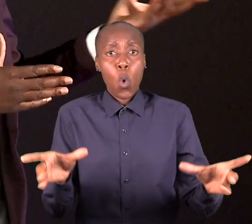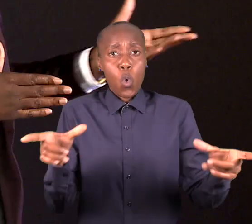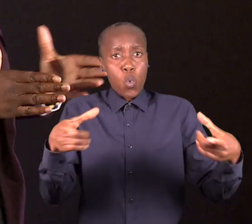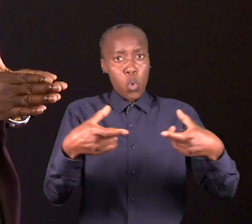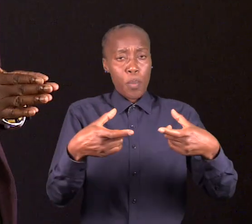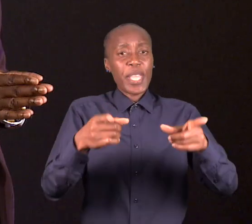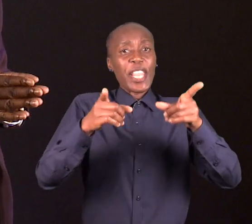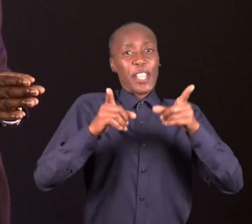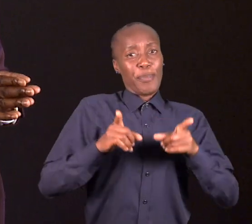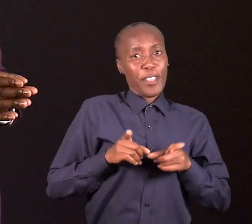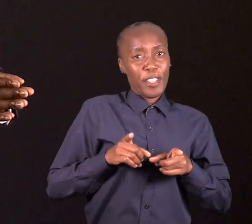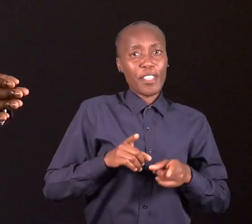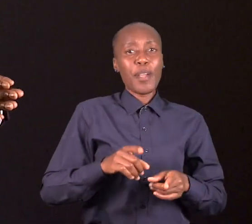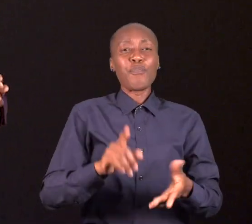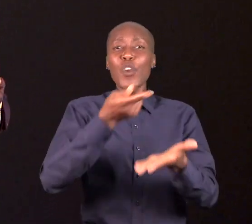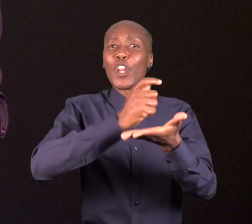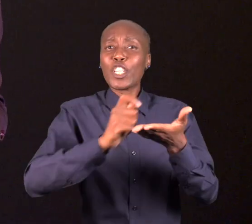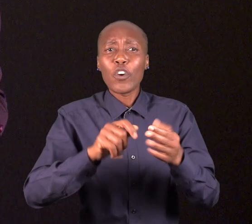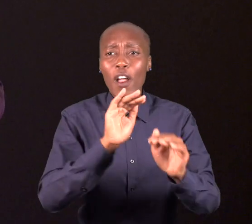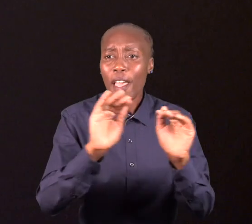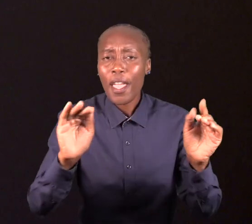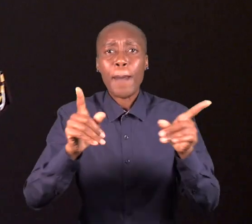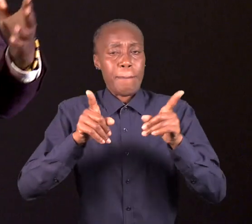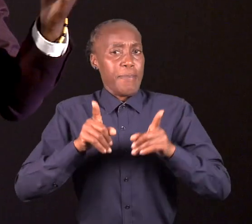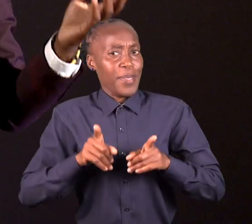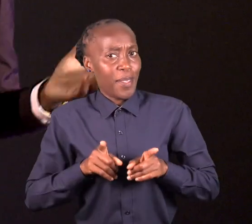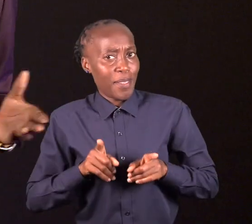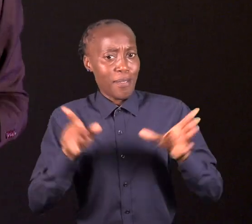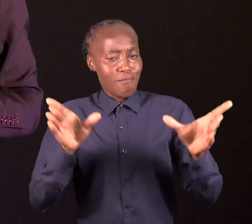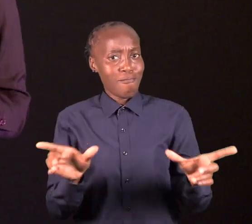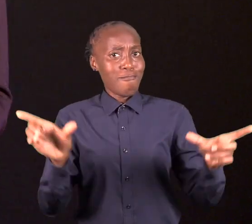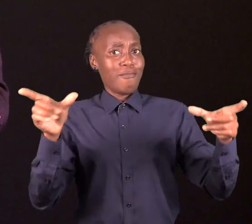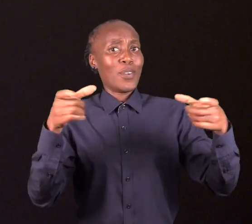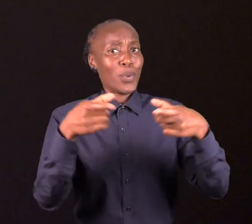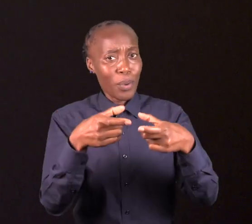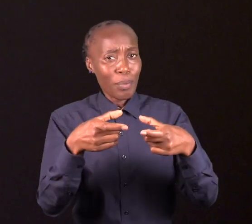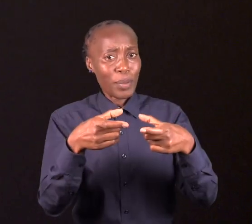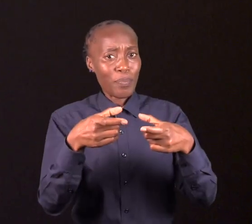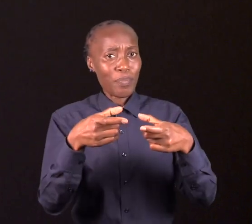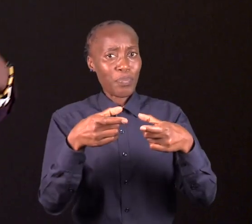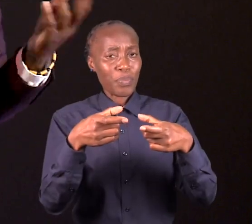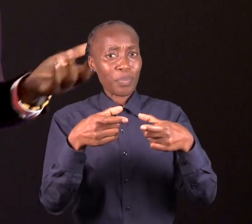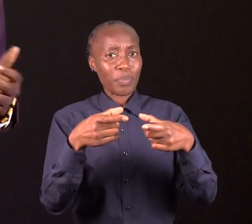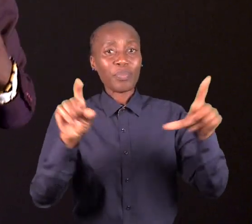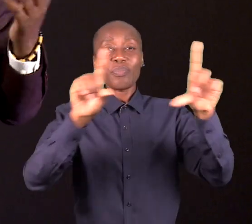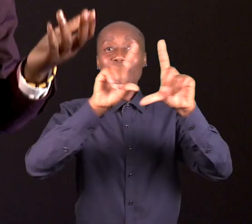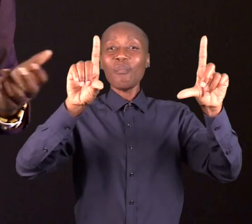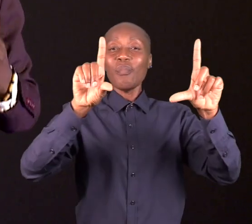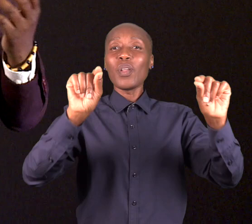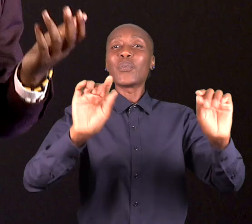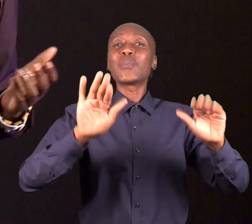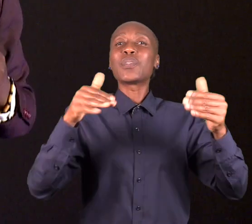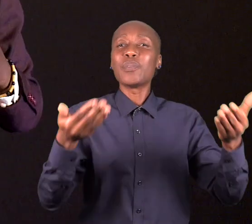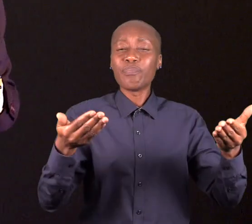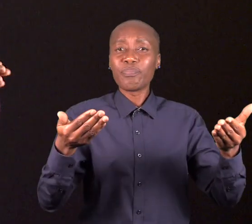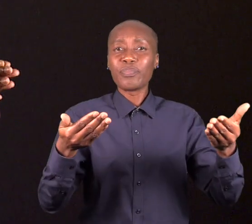o qual faz parte, na escola, mobilizando raparigas e abordando aspectos